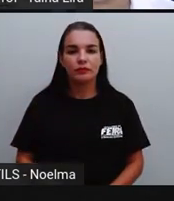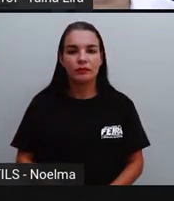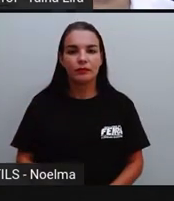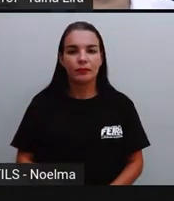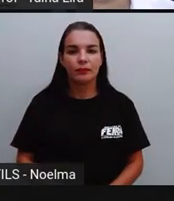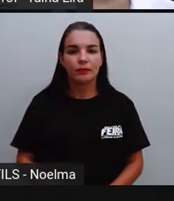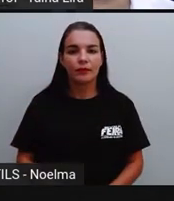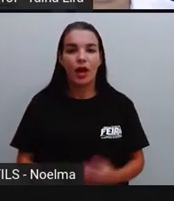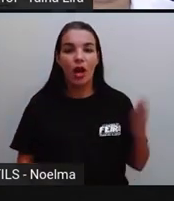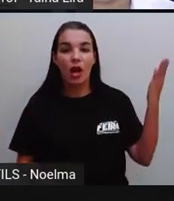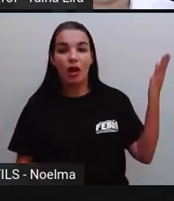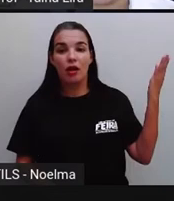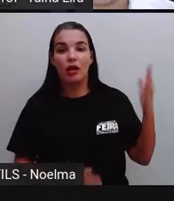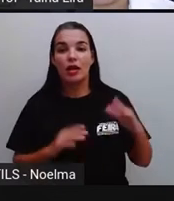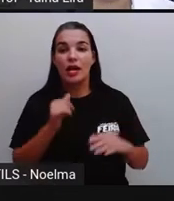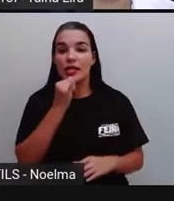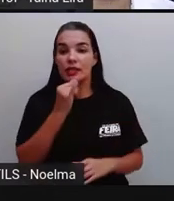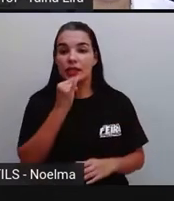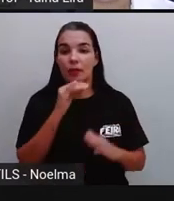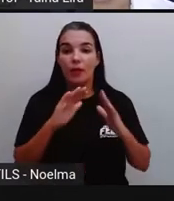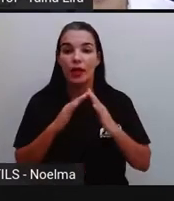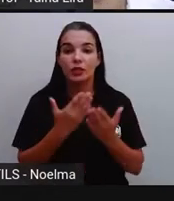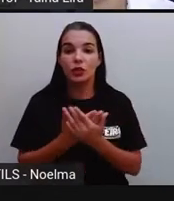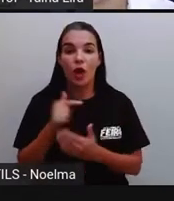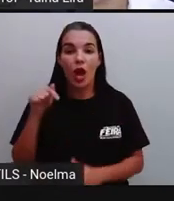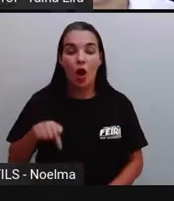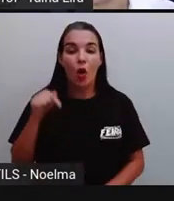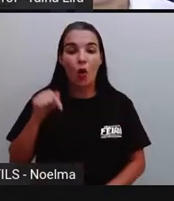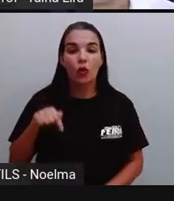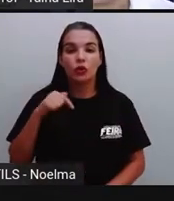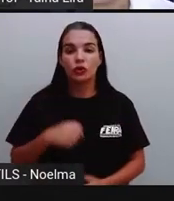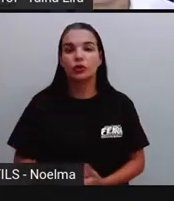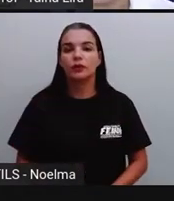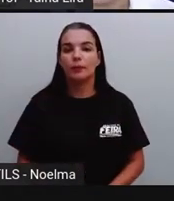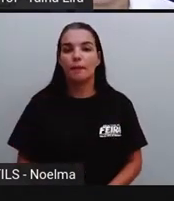Olha lá, mais um exemplo, ó, da escola de hoje.